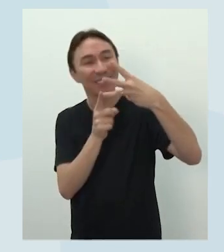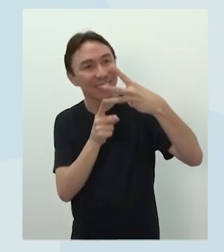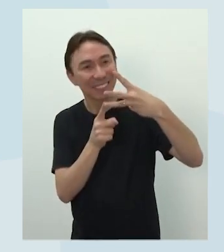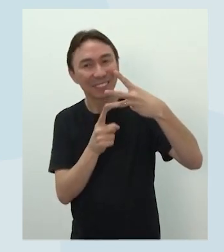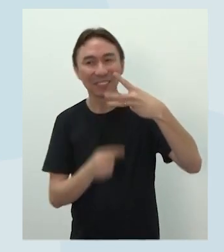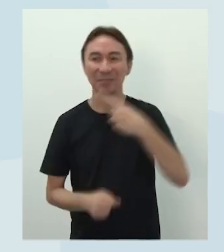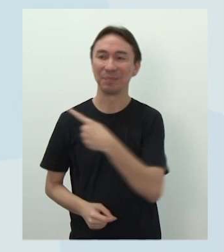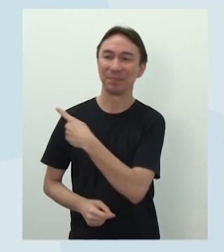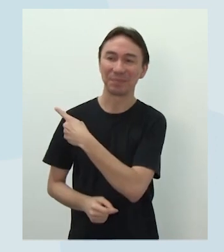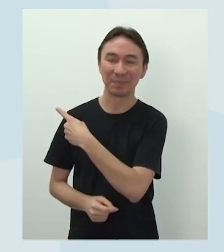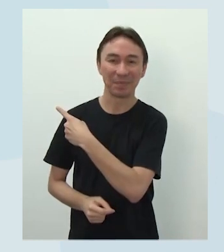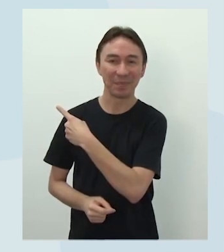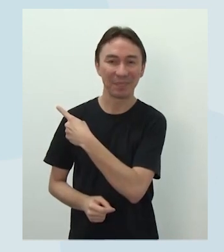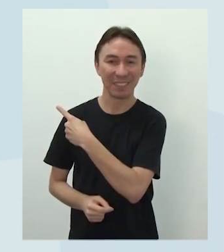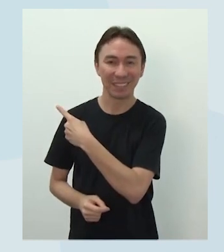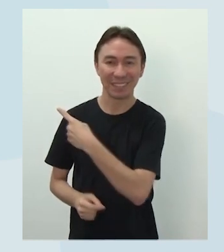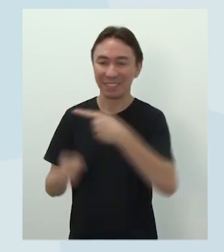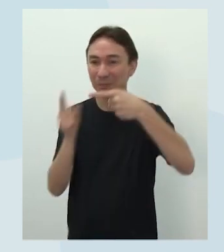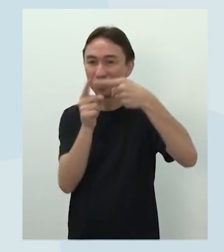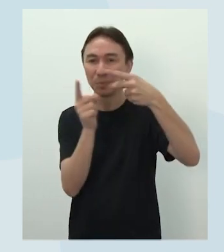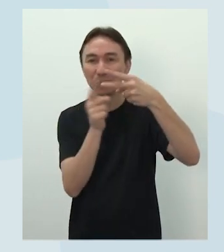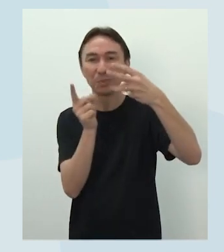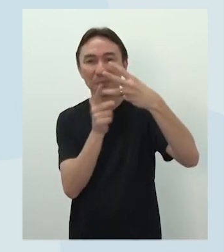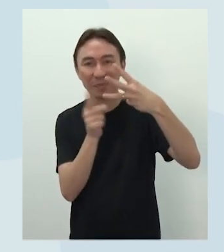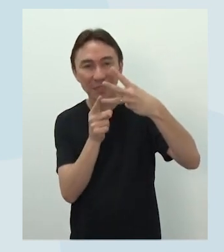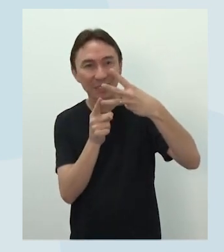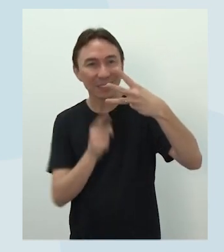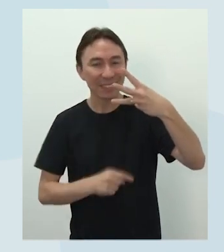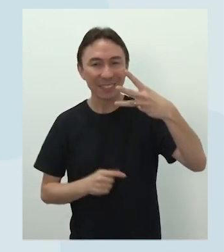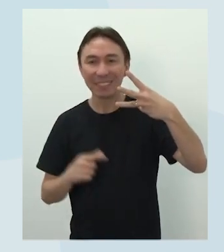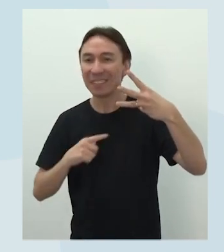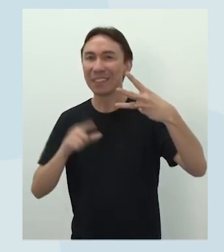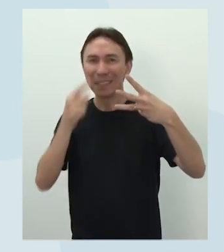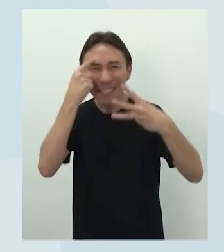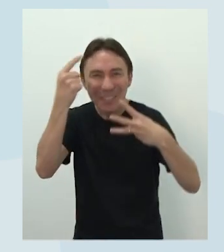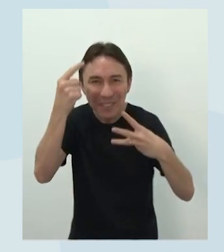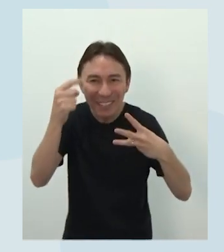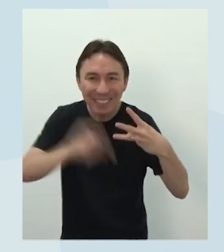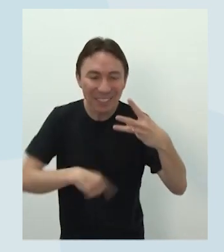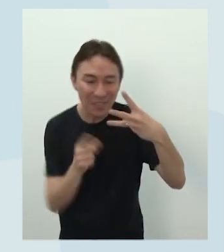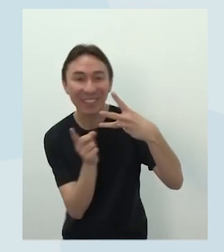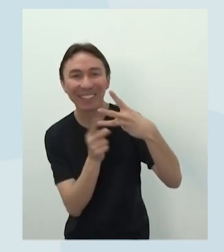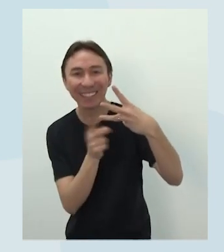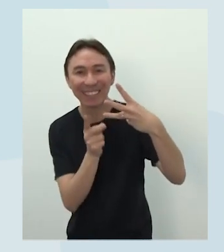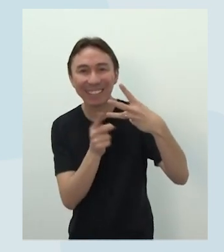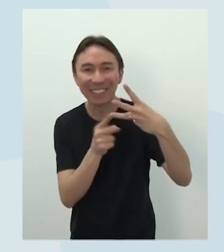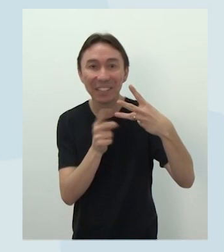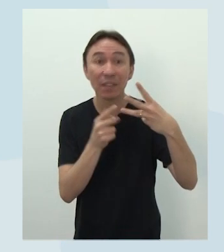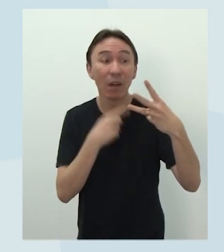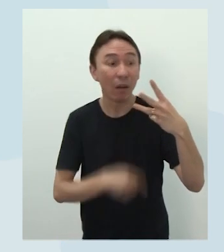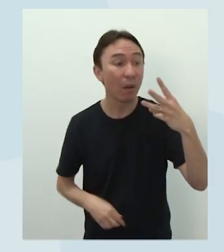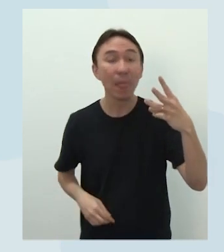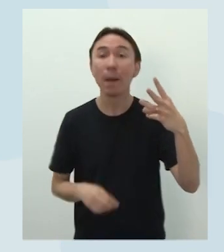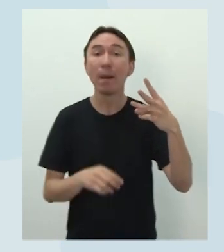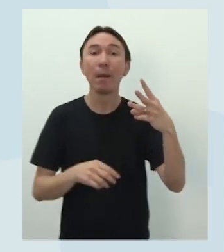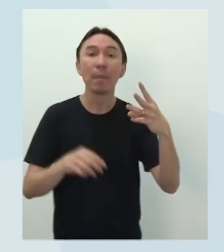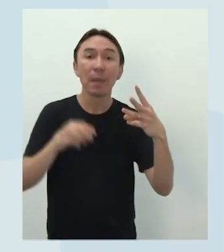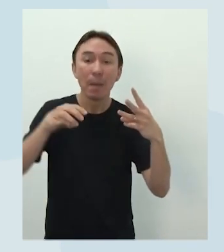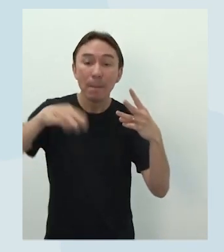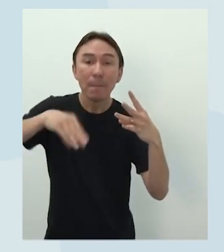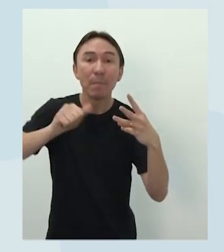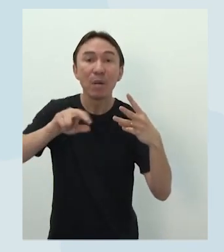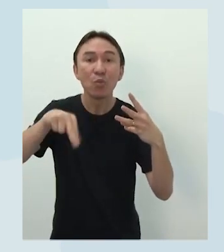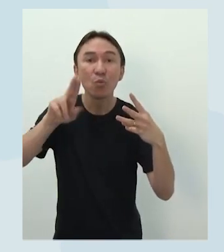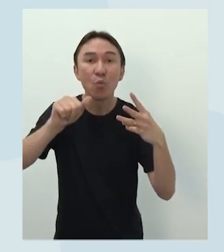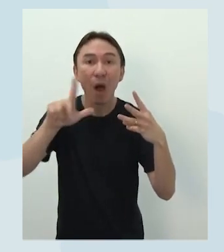do Bullet Journal, que é o Bulldog, manual de instruções. gente acabou de falar. A gente deu spoiler. A gente já tem respostas